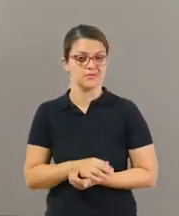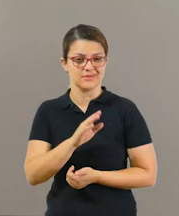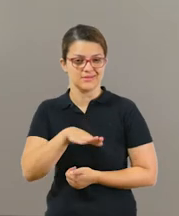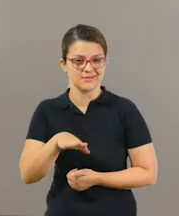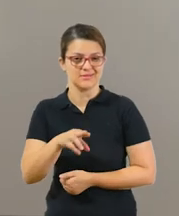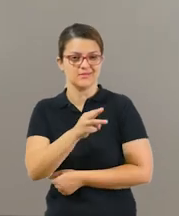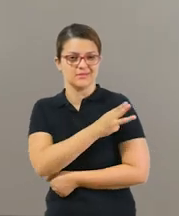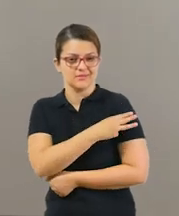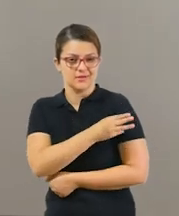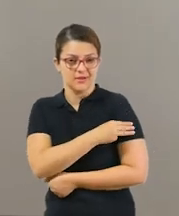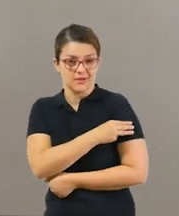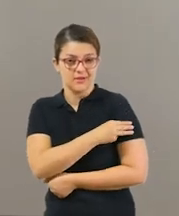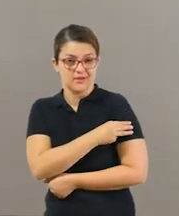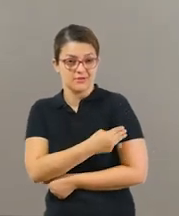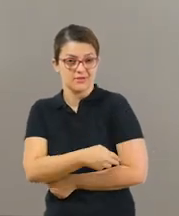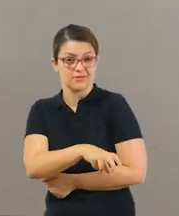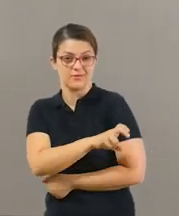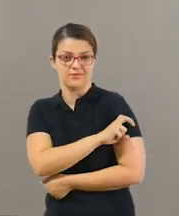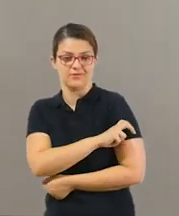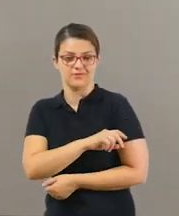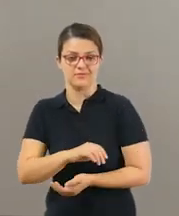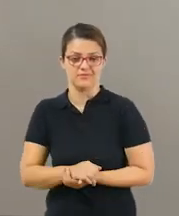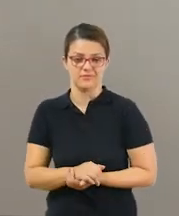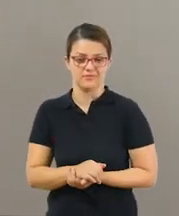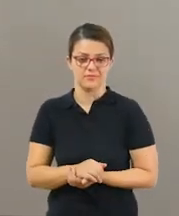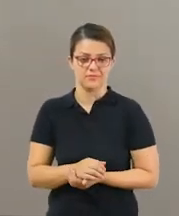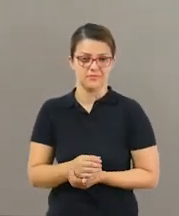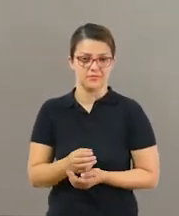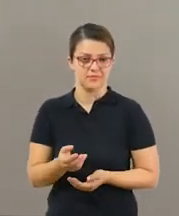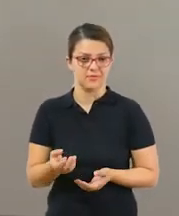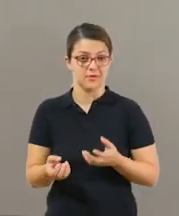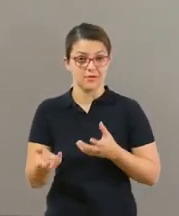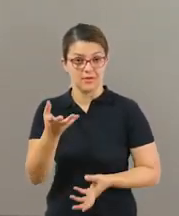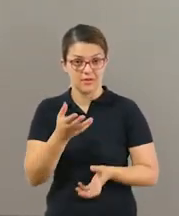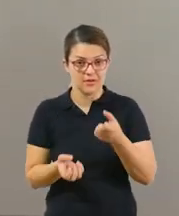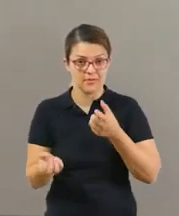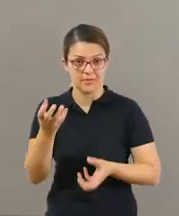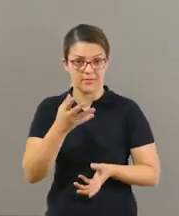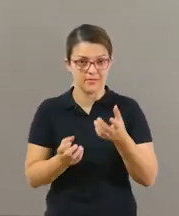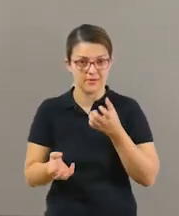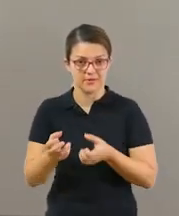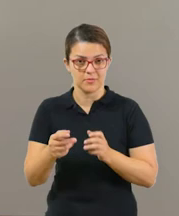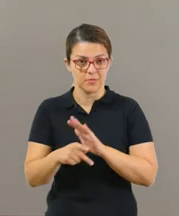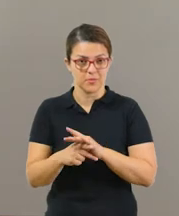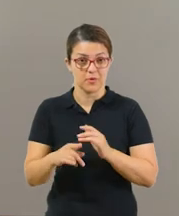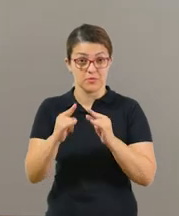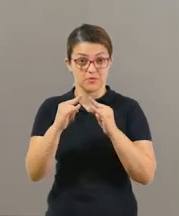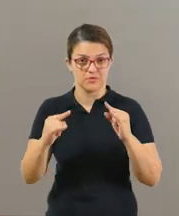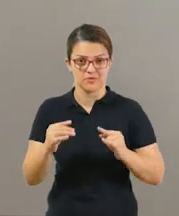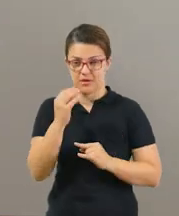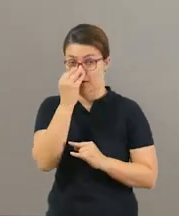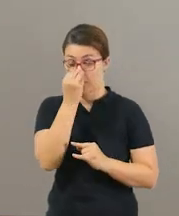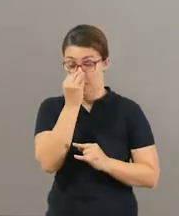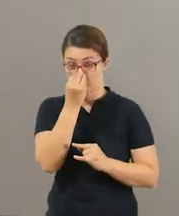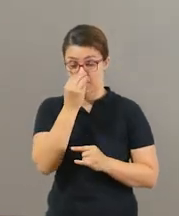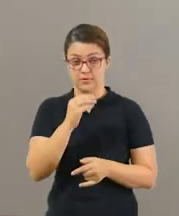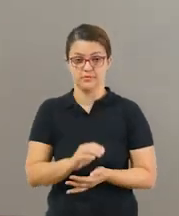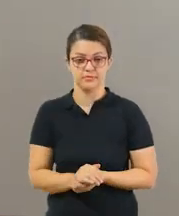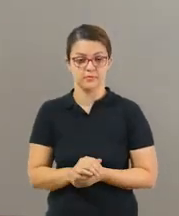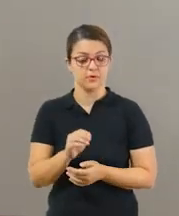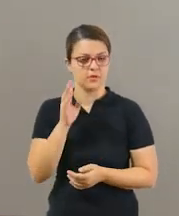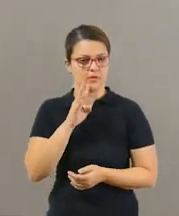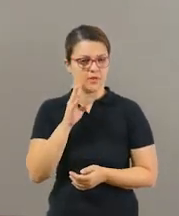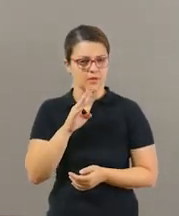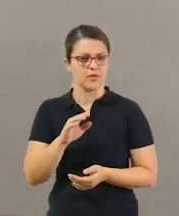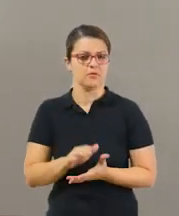terceiro ano até o quinto ano. Tudo bem? É a atividade do malabarismo, utilizada em artes circenses, tá? Essa atividade é muito